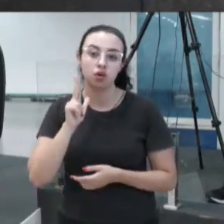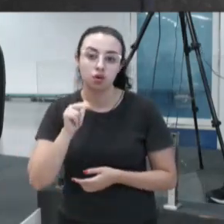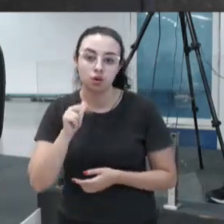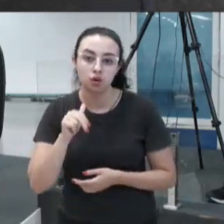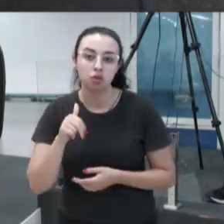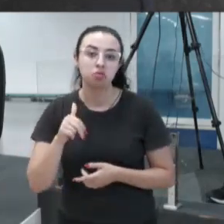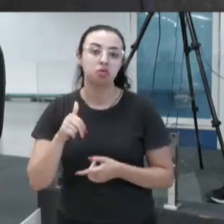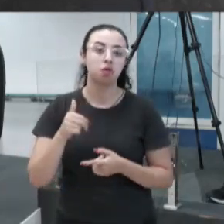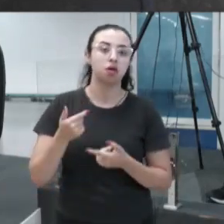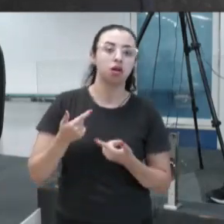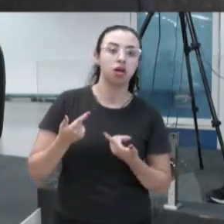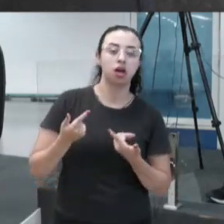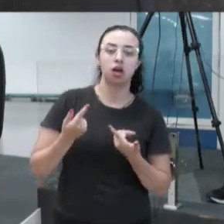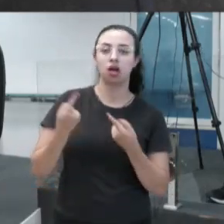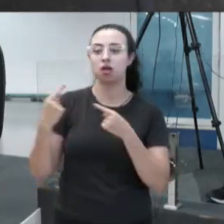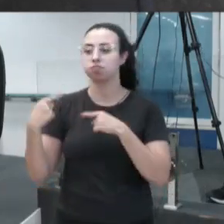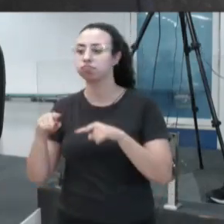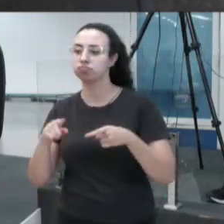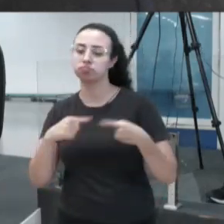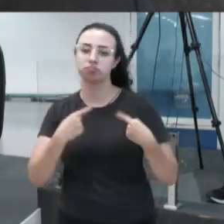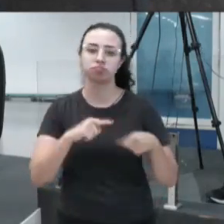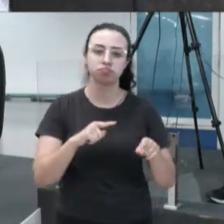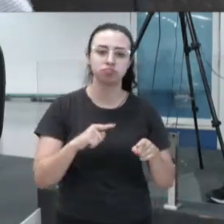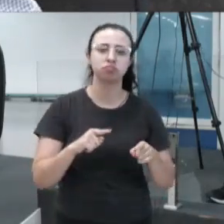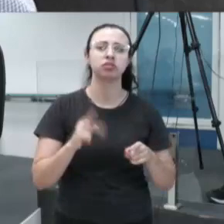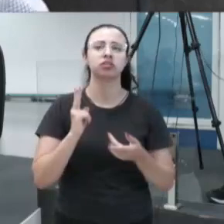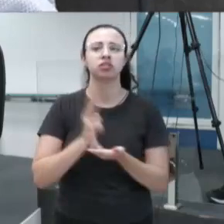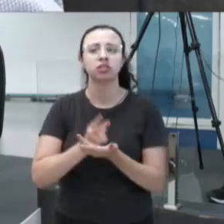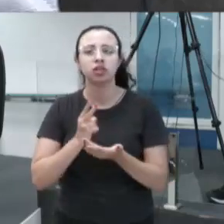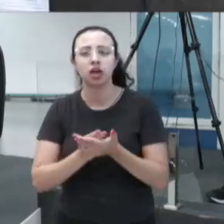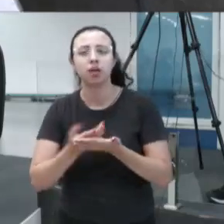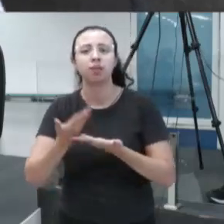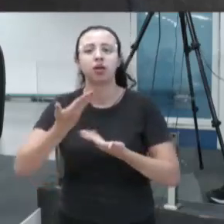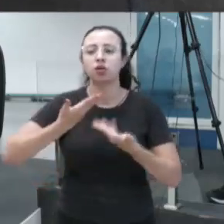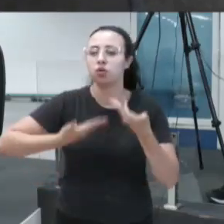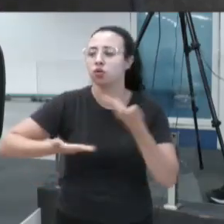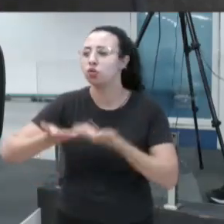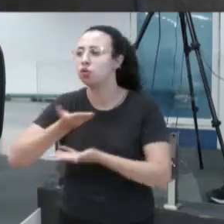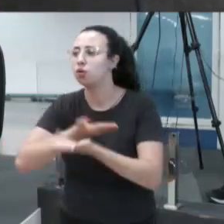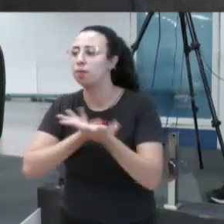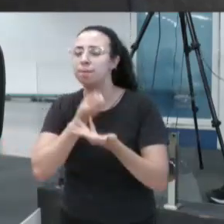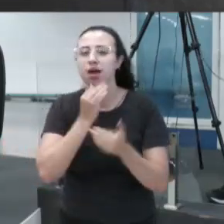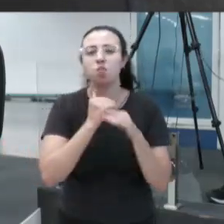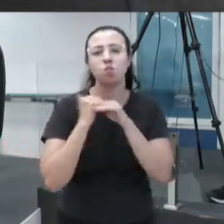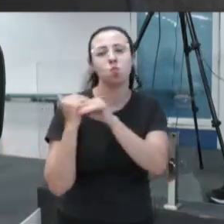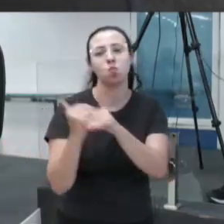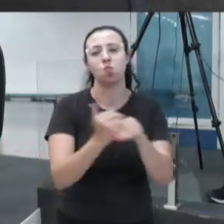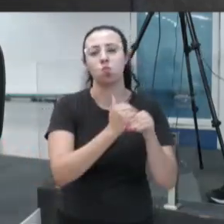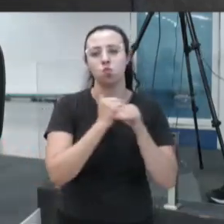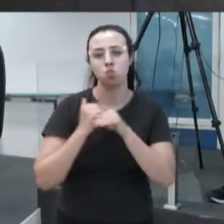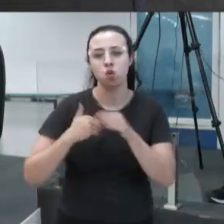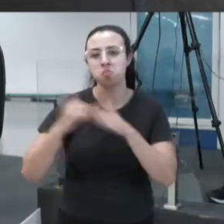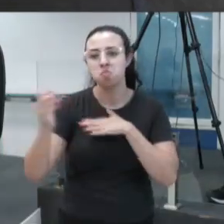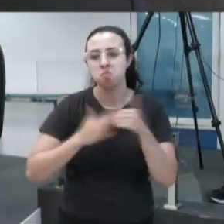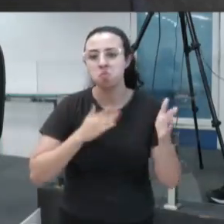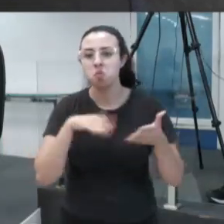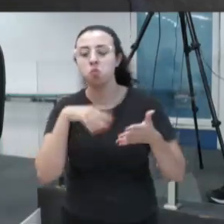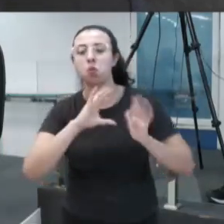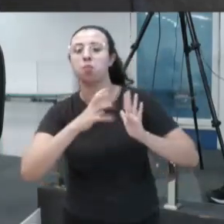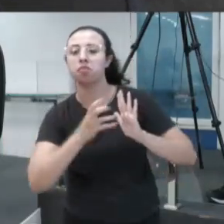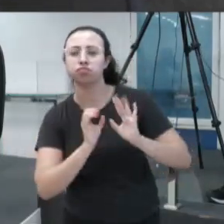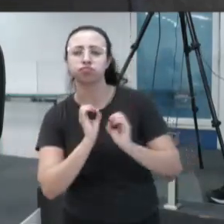tratamento entre vereadores. Eu sou prova viva disso, a doutora Rosilene sempre nos tratou muito bem aqui na casa, independente de posicionamentos políticos.